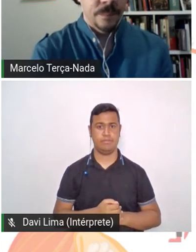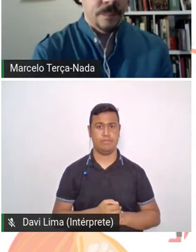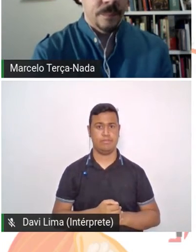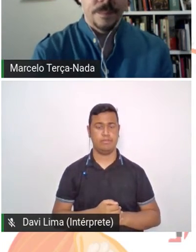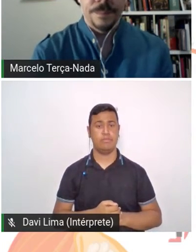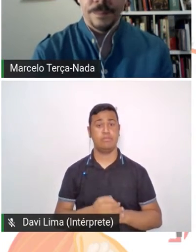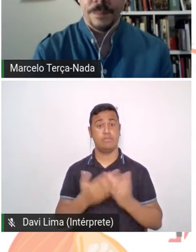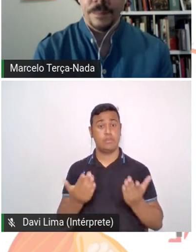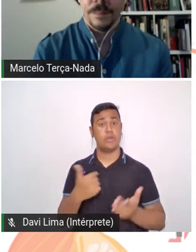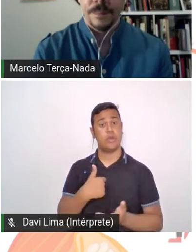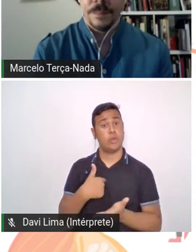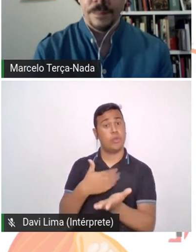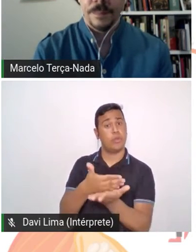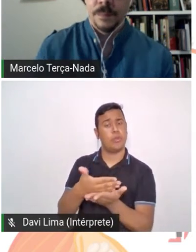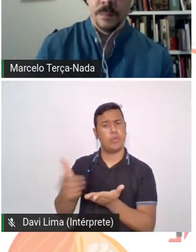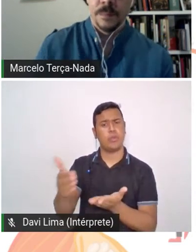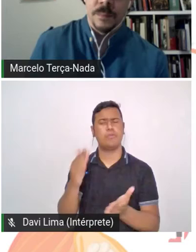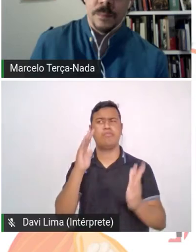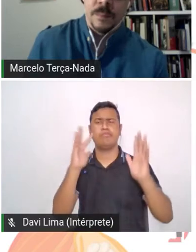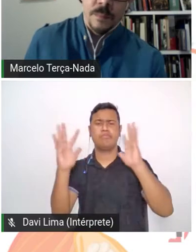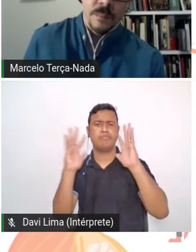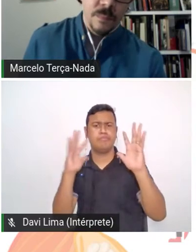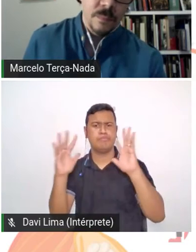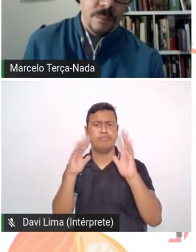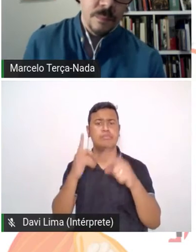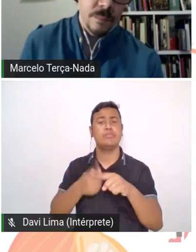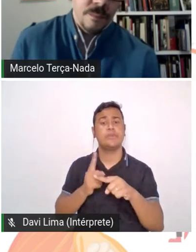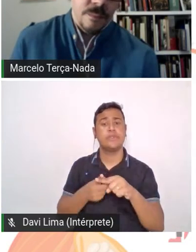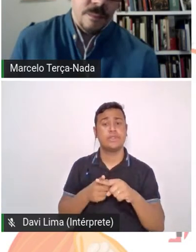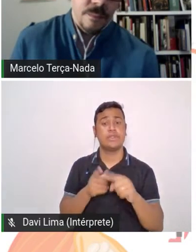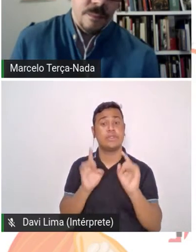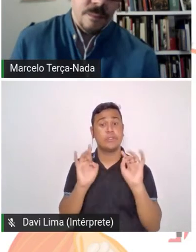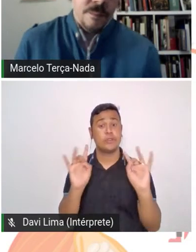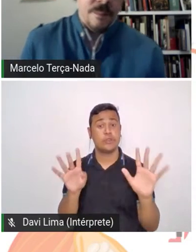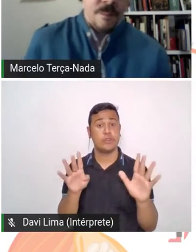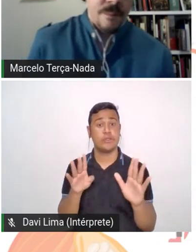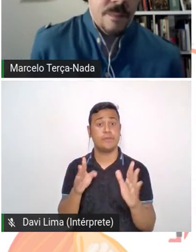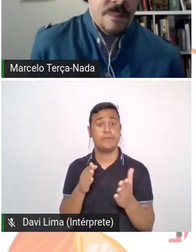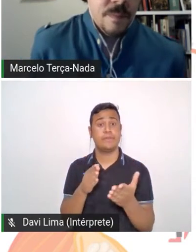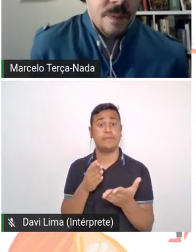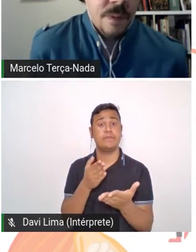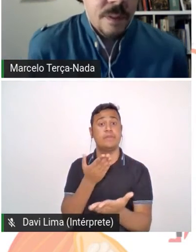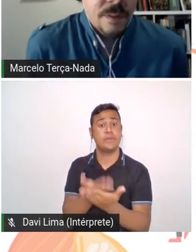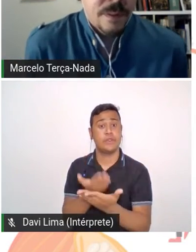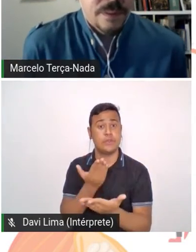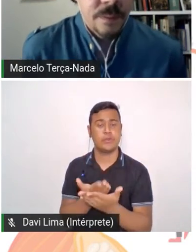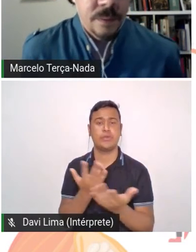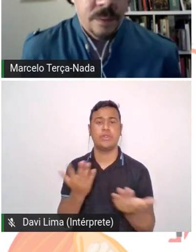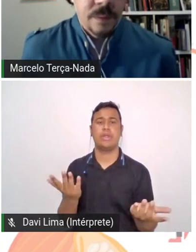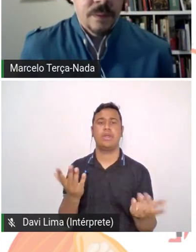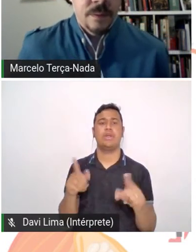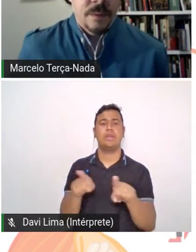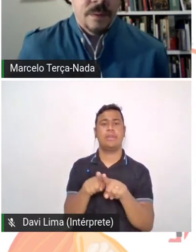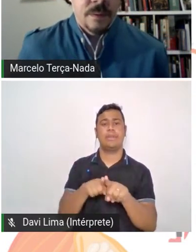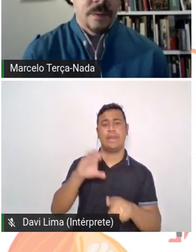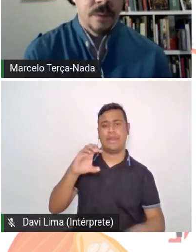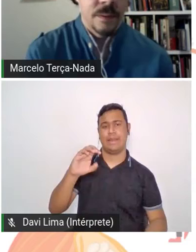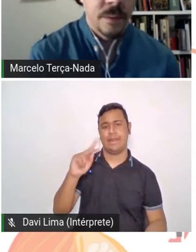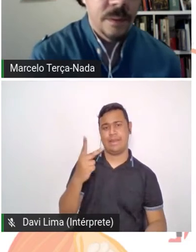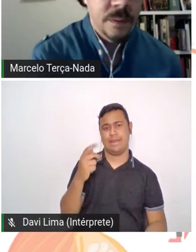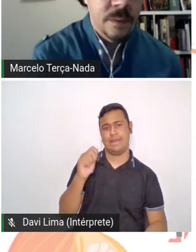Comecei a me perguntar por que a gente só estudava e só colocava como charcutaria os produtos